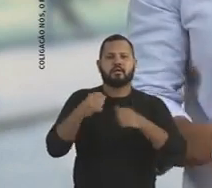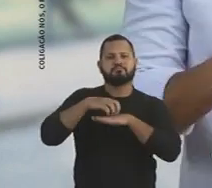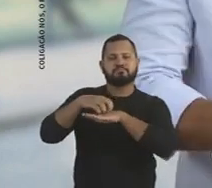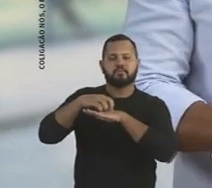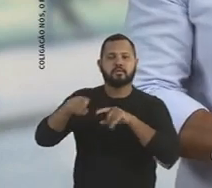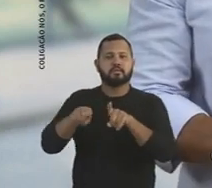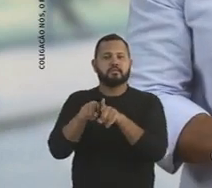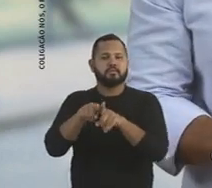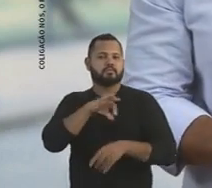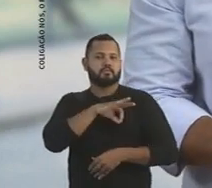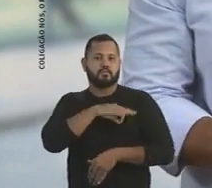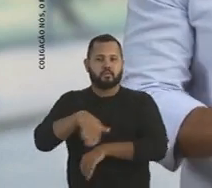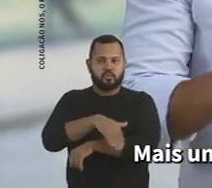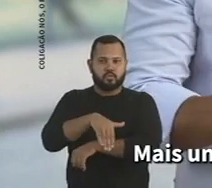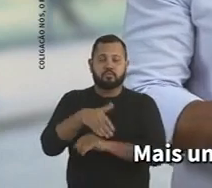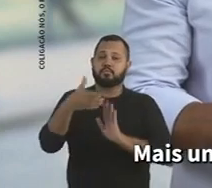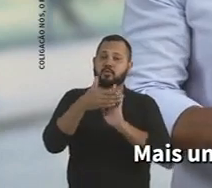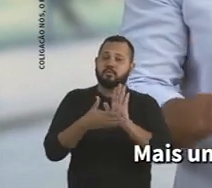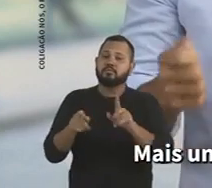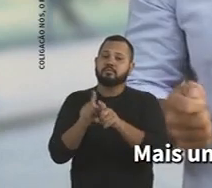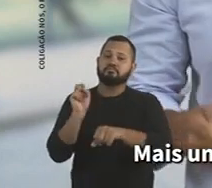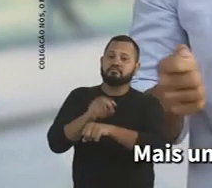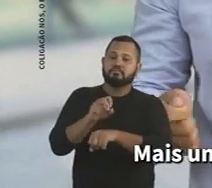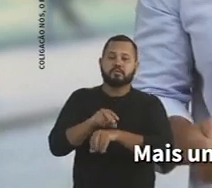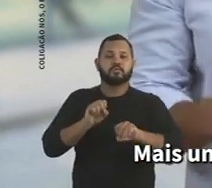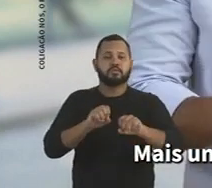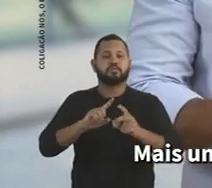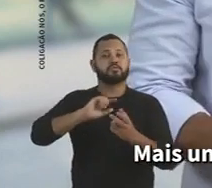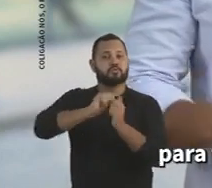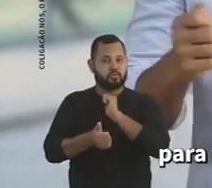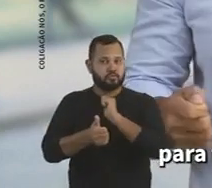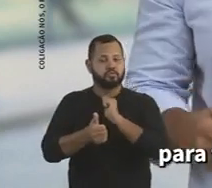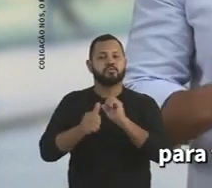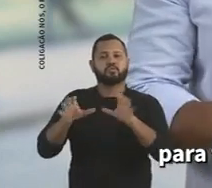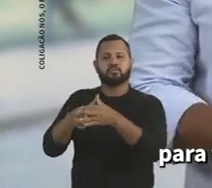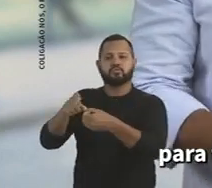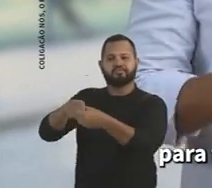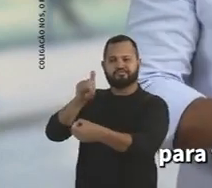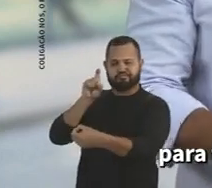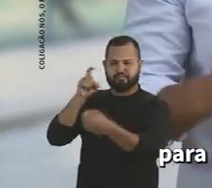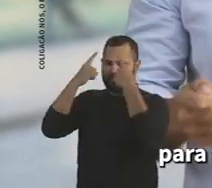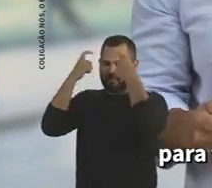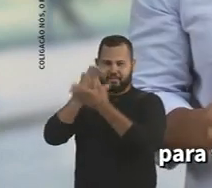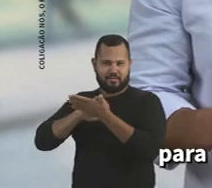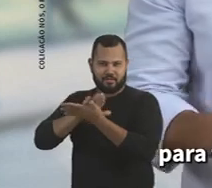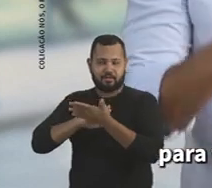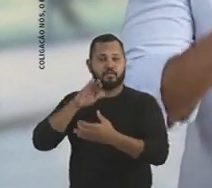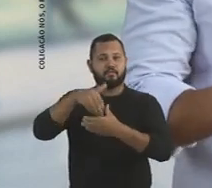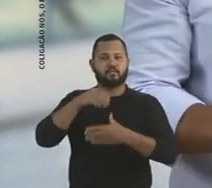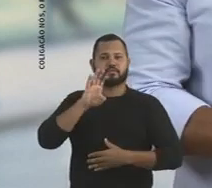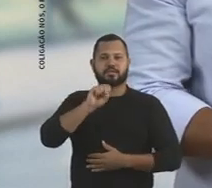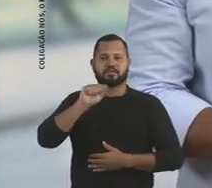viaturas e policiais nas ruas. Mais uma proposta é investir em educação e esporte para tirar nosso jovem das mãos dos bandidos.